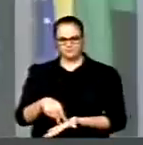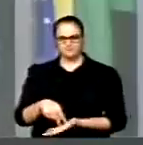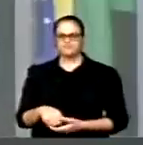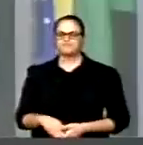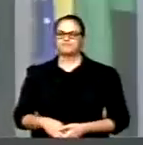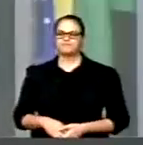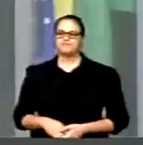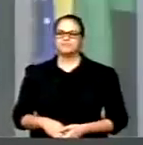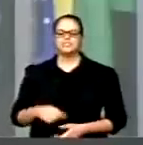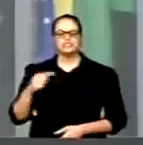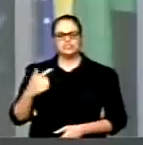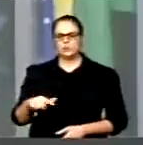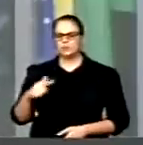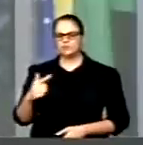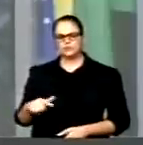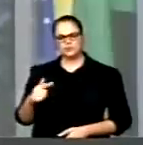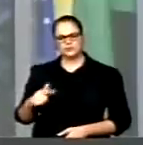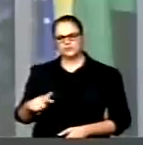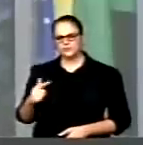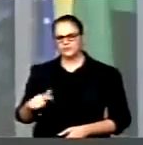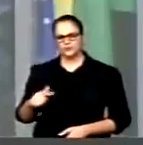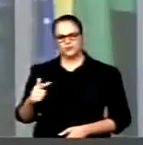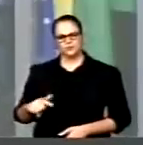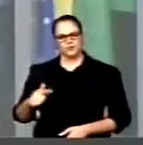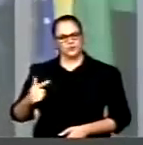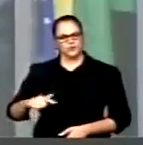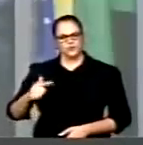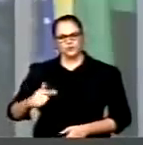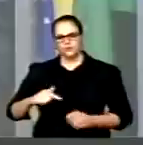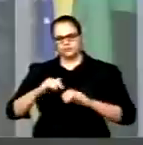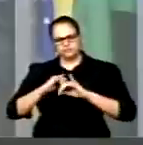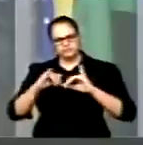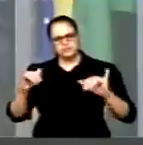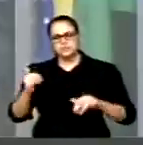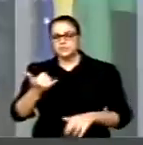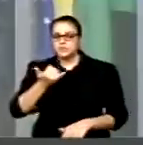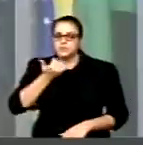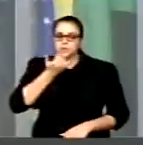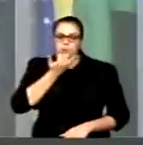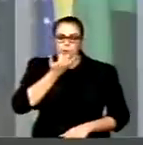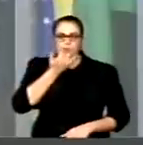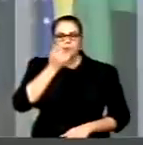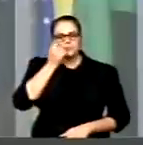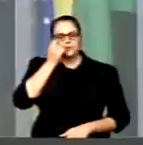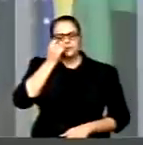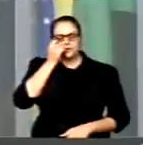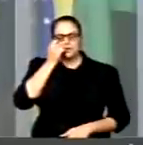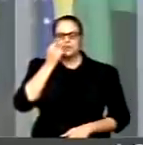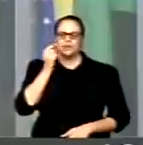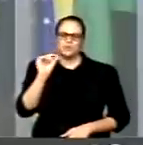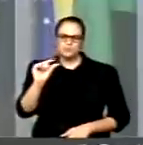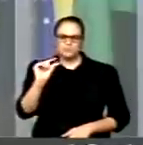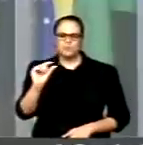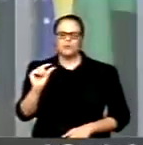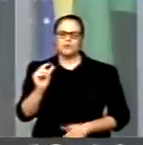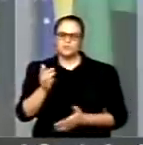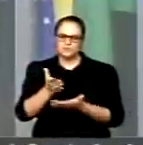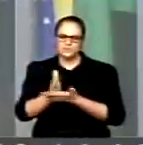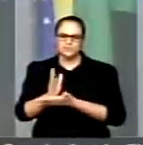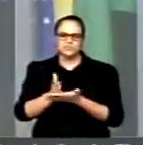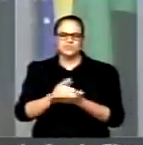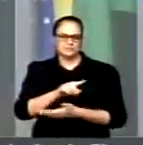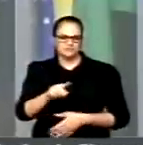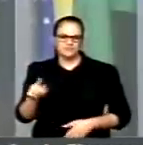repetitivamente, e peço desculpas, até um tanto cansativamente,